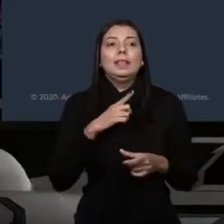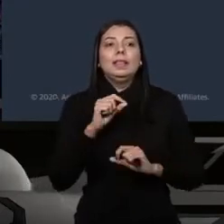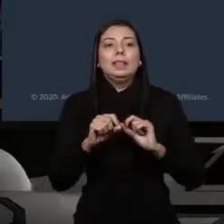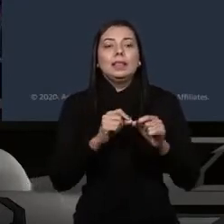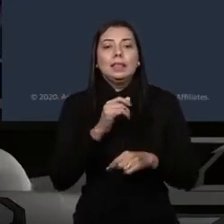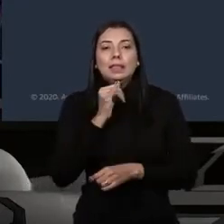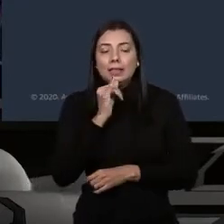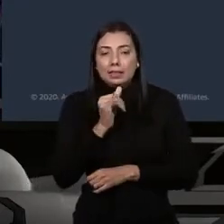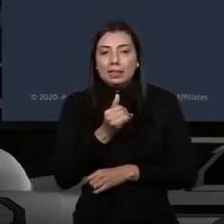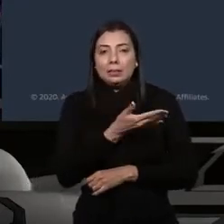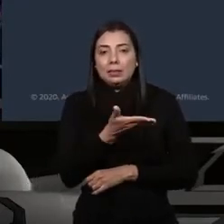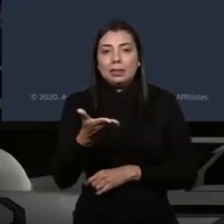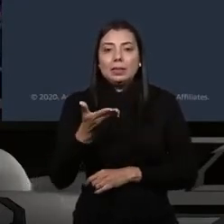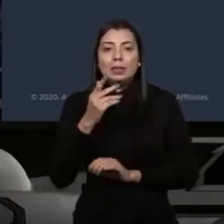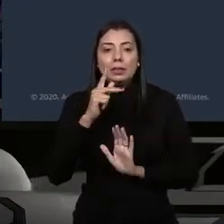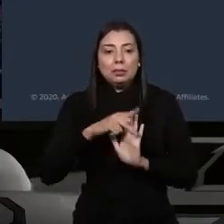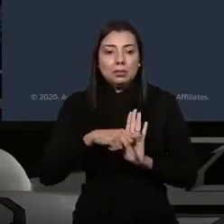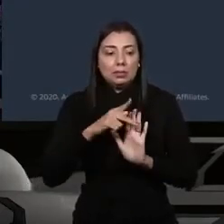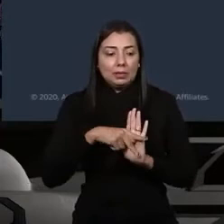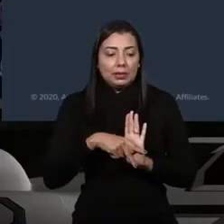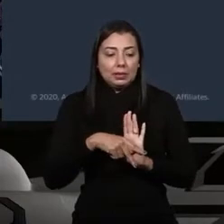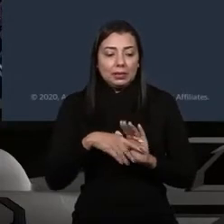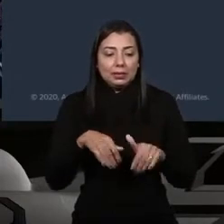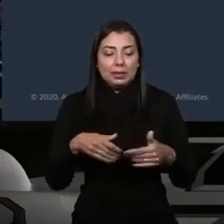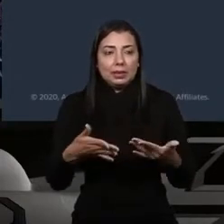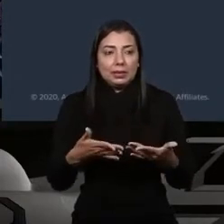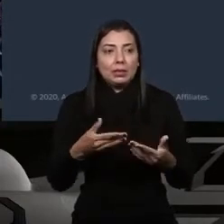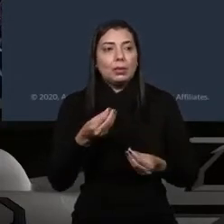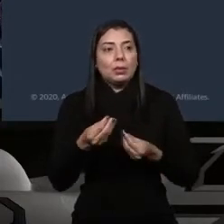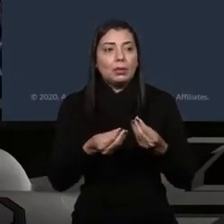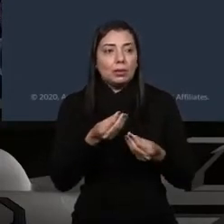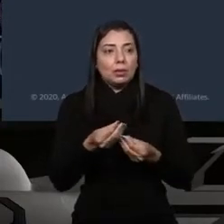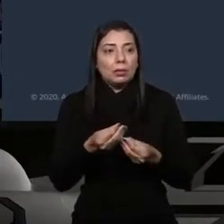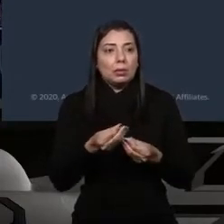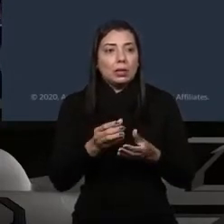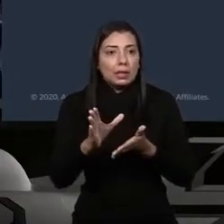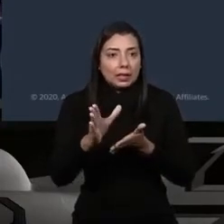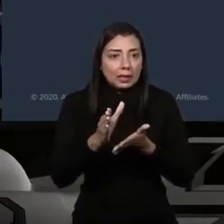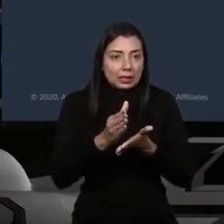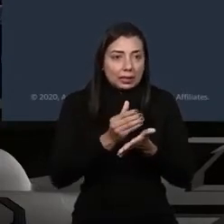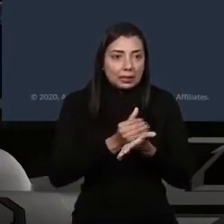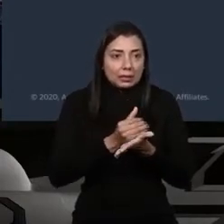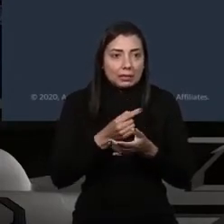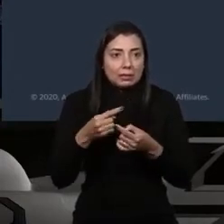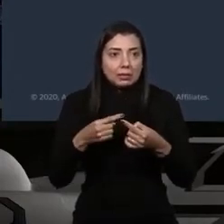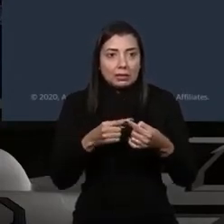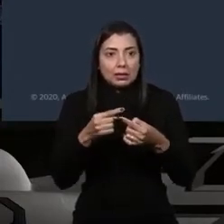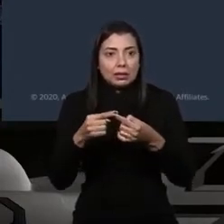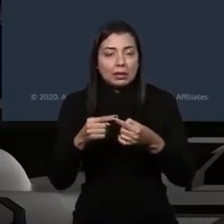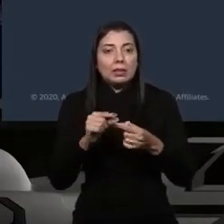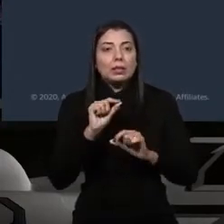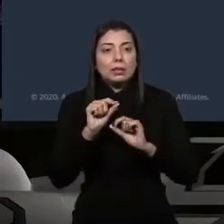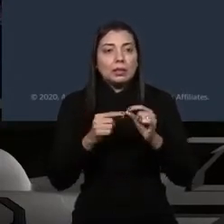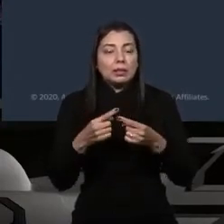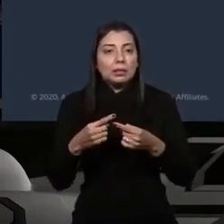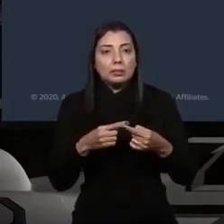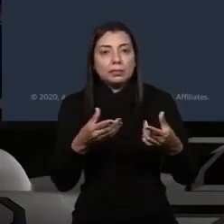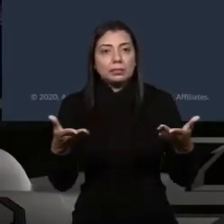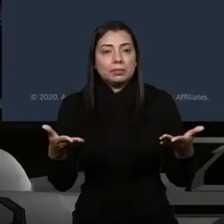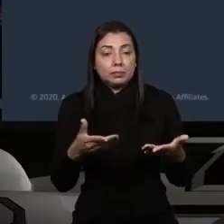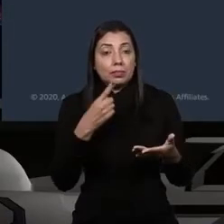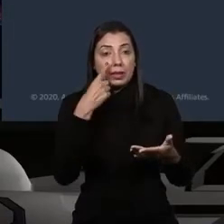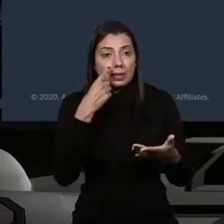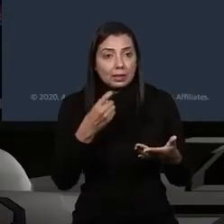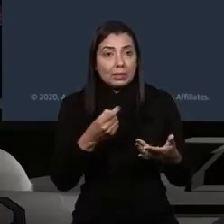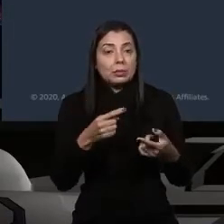exemplos, eles são projetos que utilizaram a nuvem como catalisador. E o conceito de catalisar é muito interessante, porque